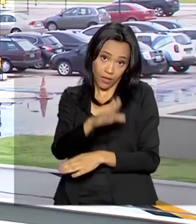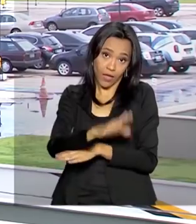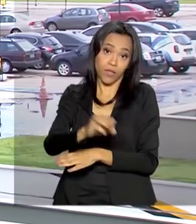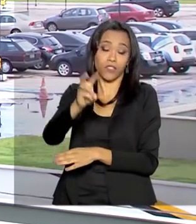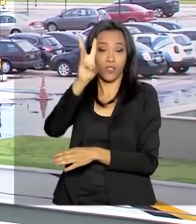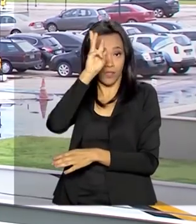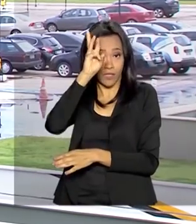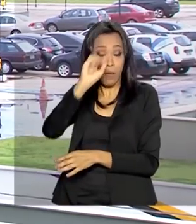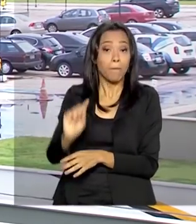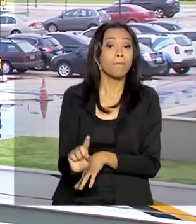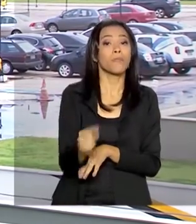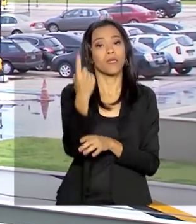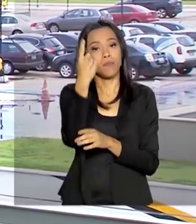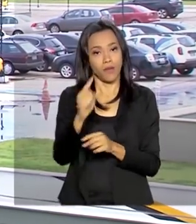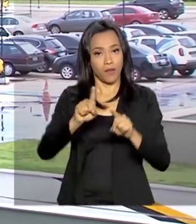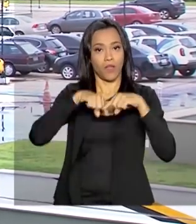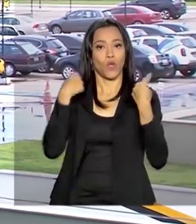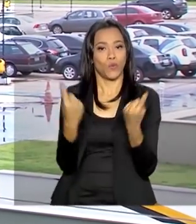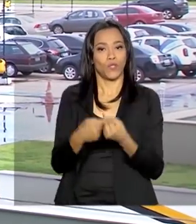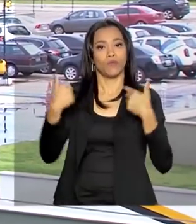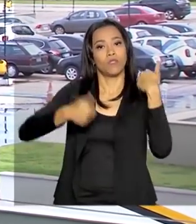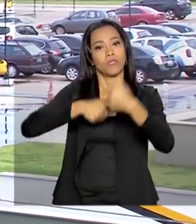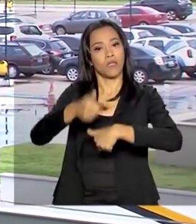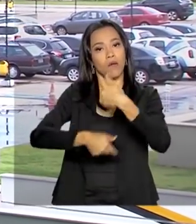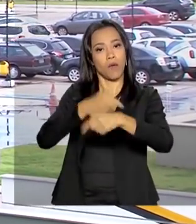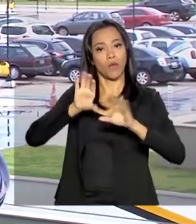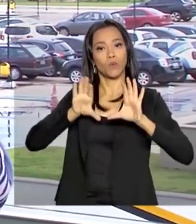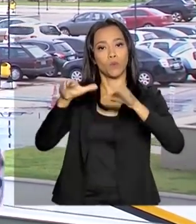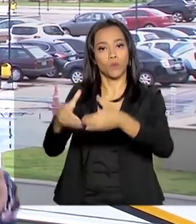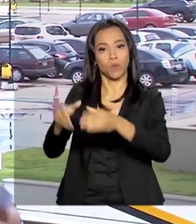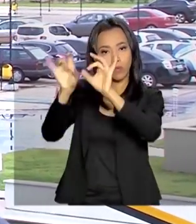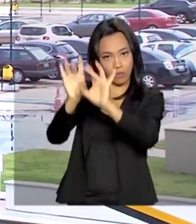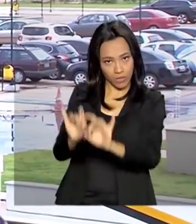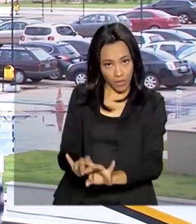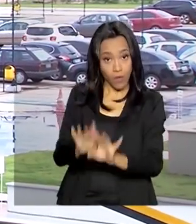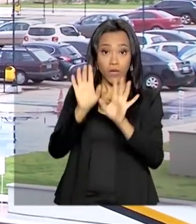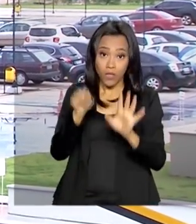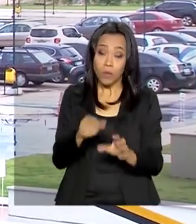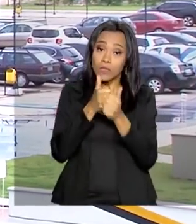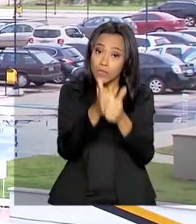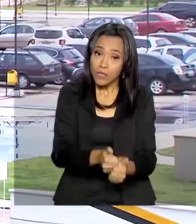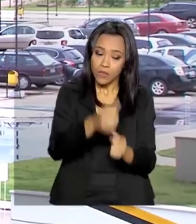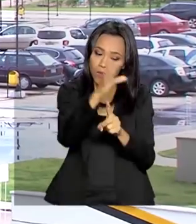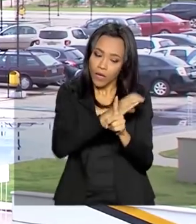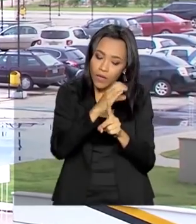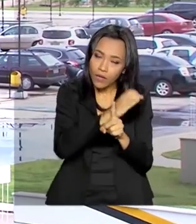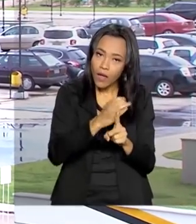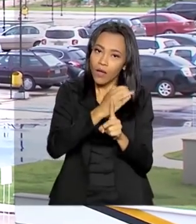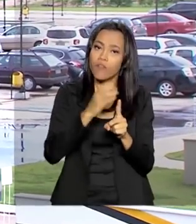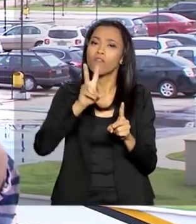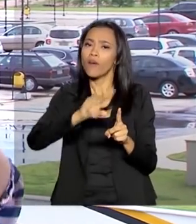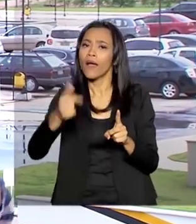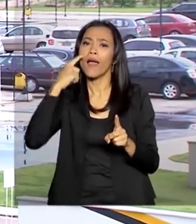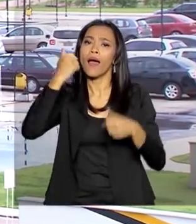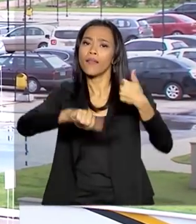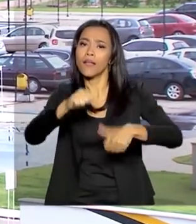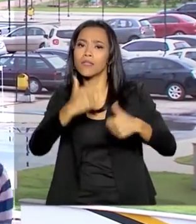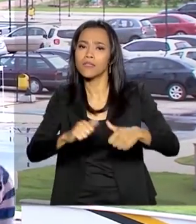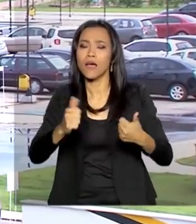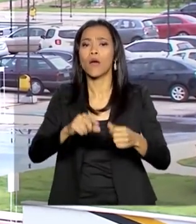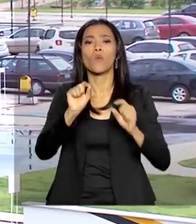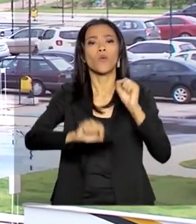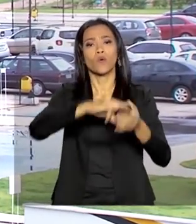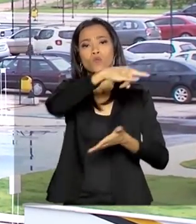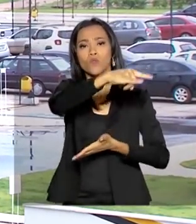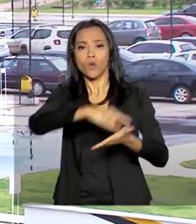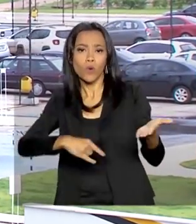reunião, na primeira sessão de trabalho da comissão especial. E além do cronograma, eles vão também começar a analisar os requerimentos que